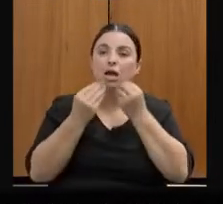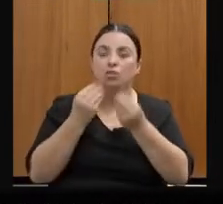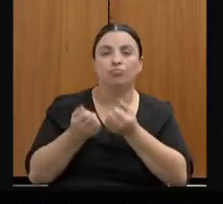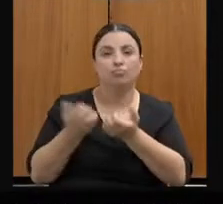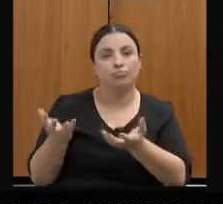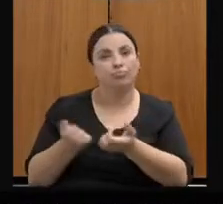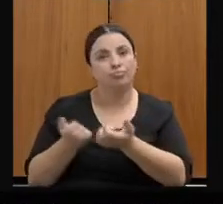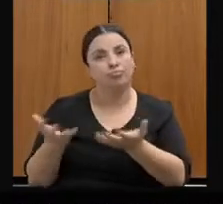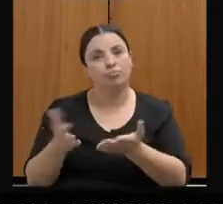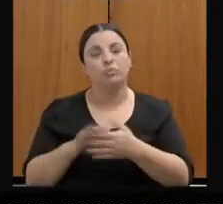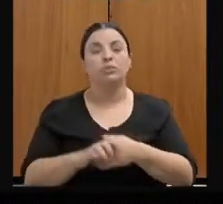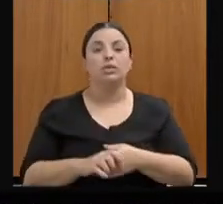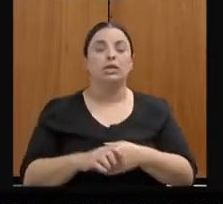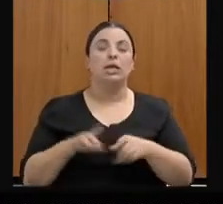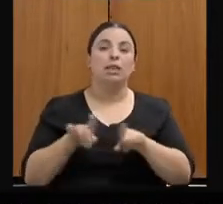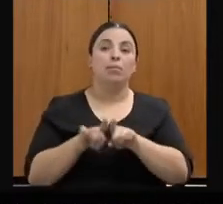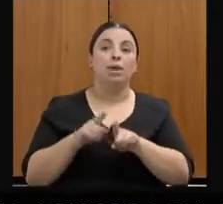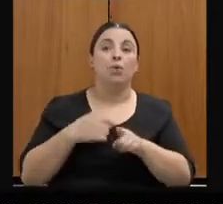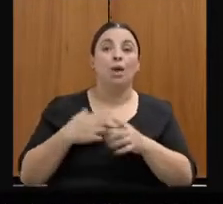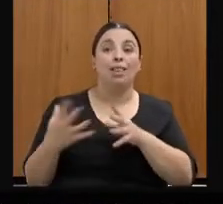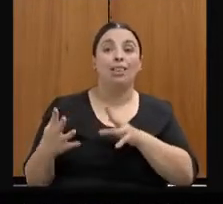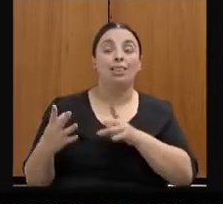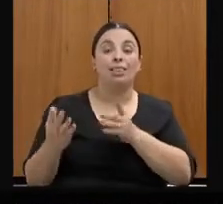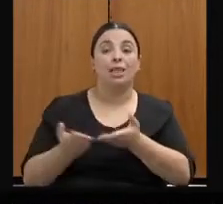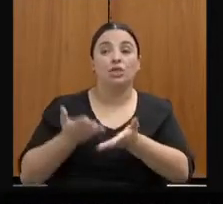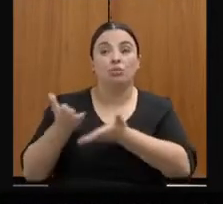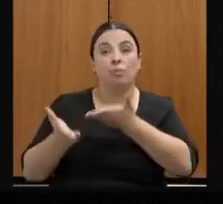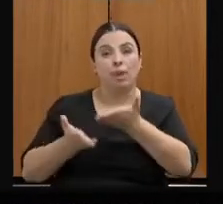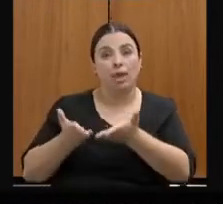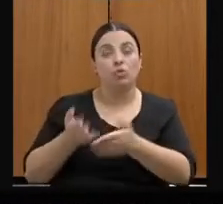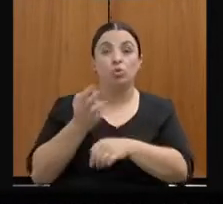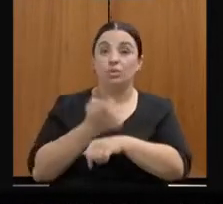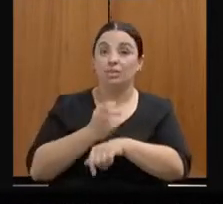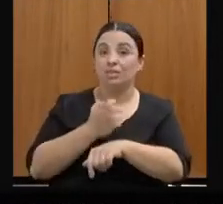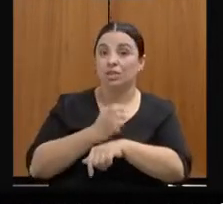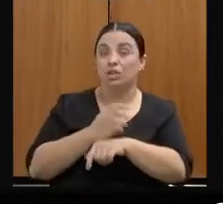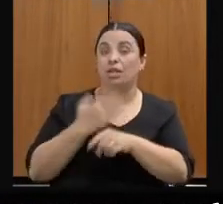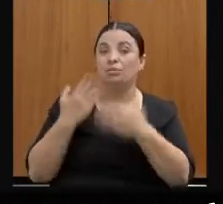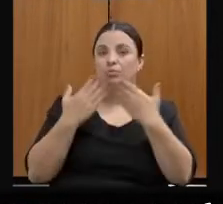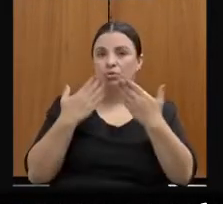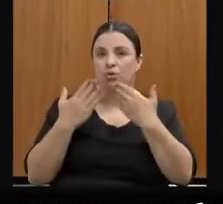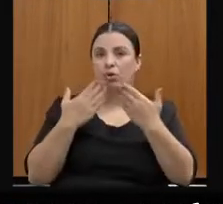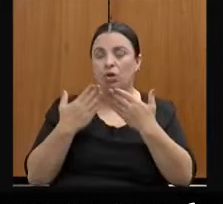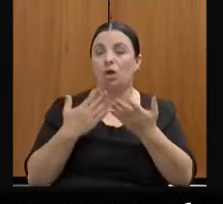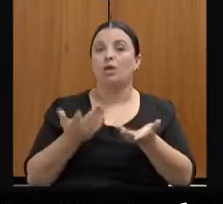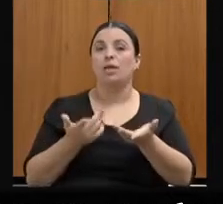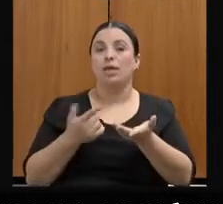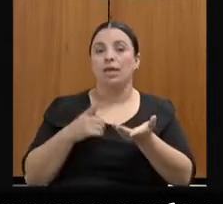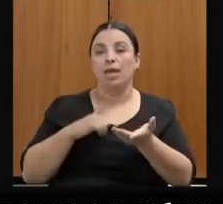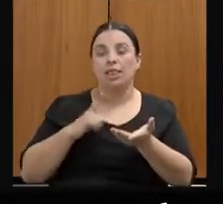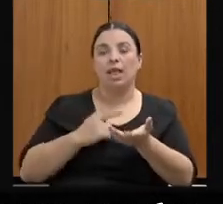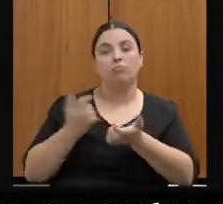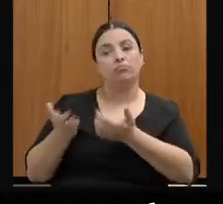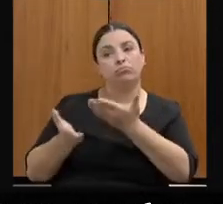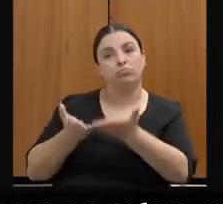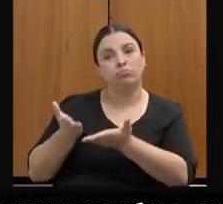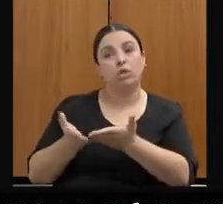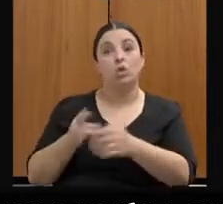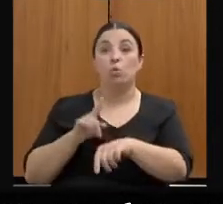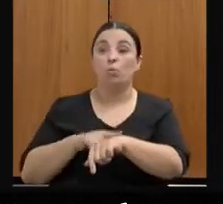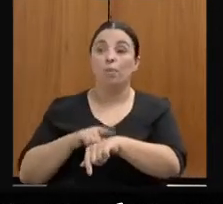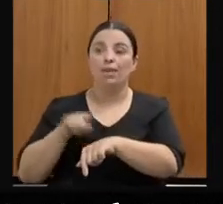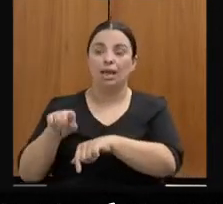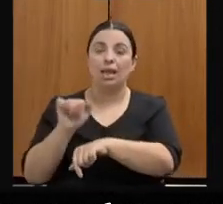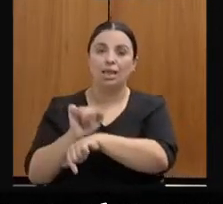o atendimento dos estagiários de psicologia que prestam também esse serviço durante esse tempo de espera. Eu acredito que esse